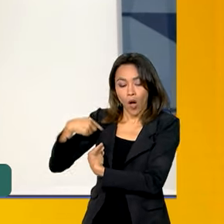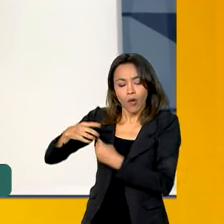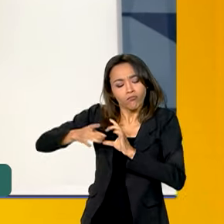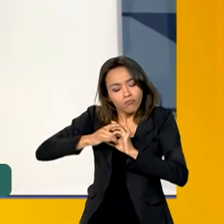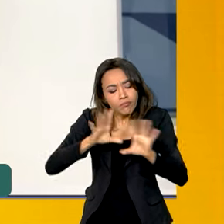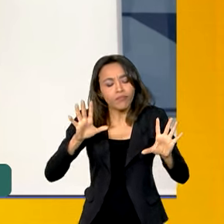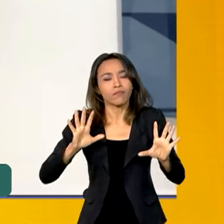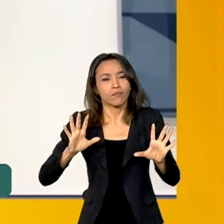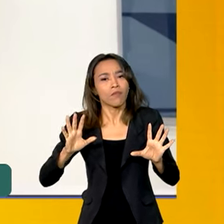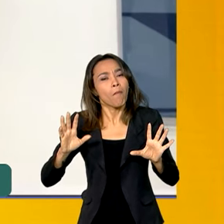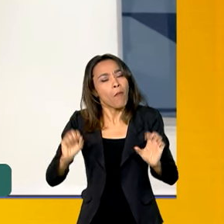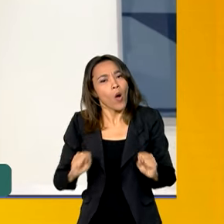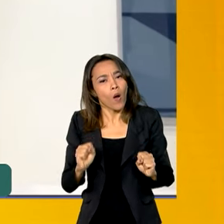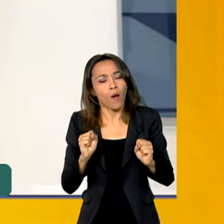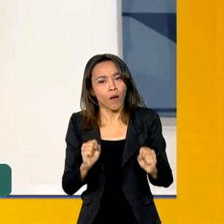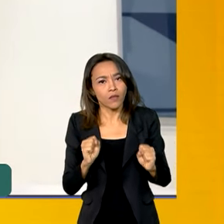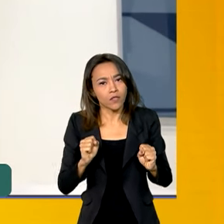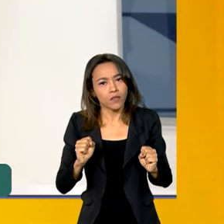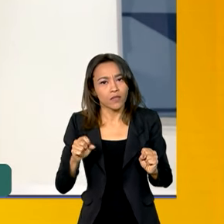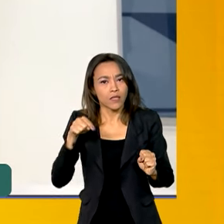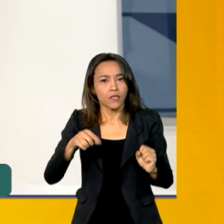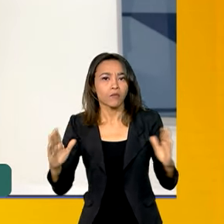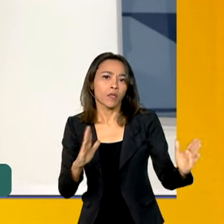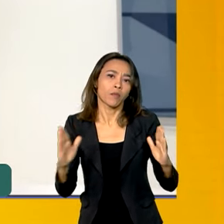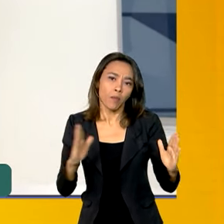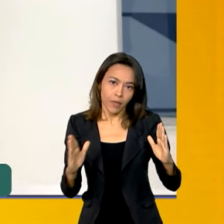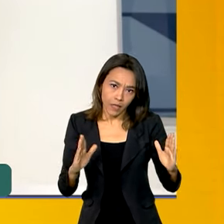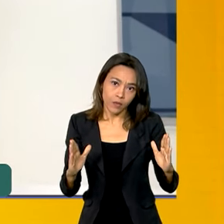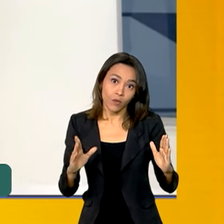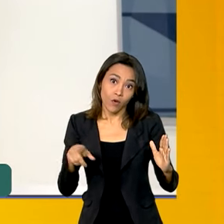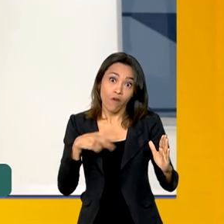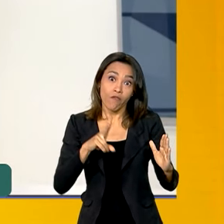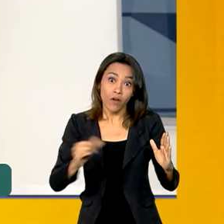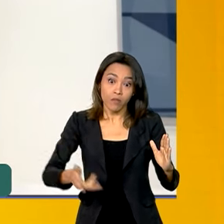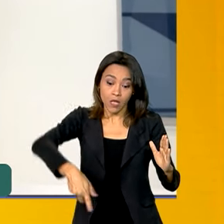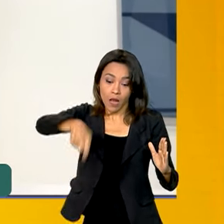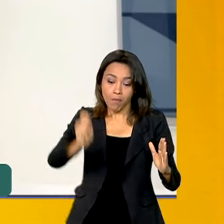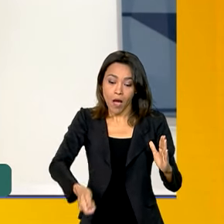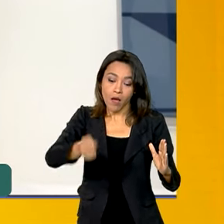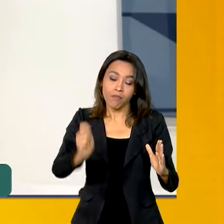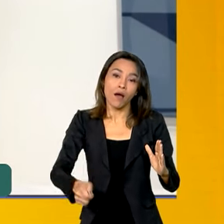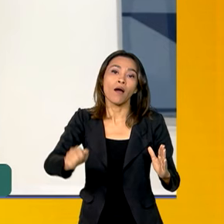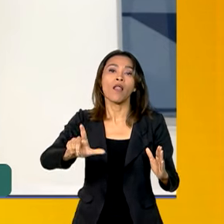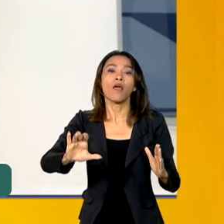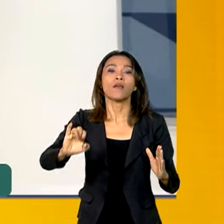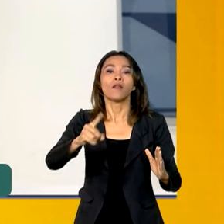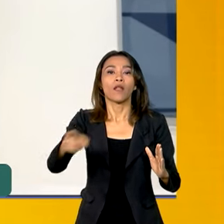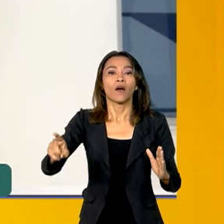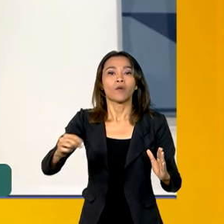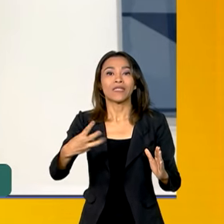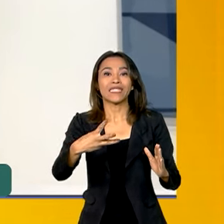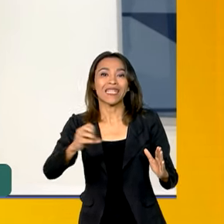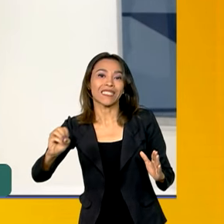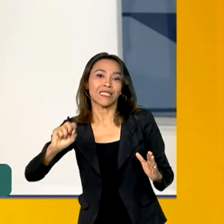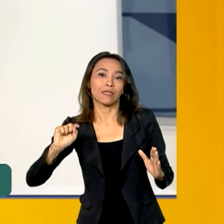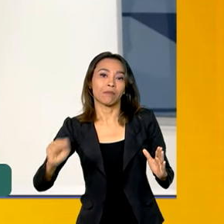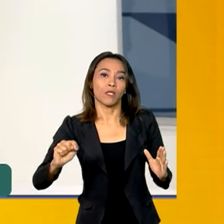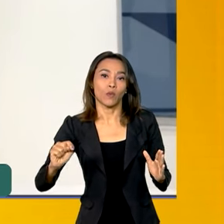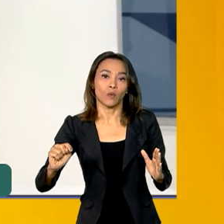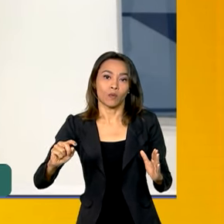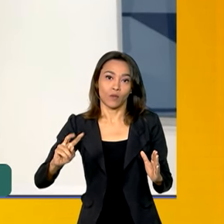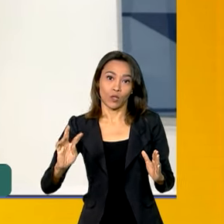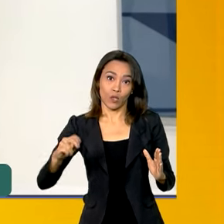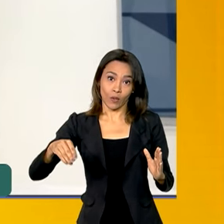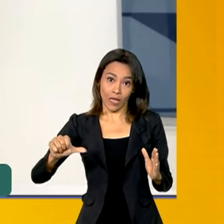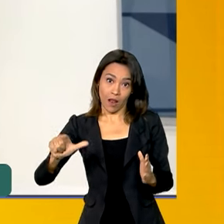nesse primeiro momento, nós temos intenção de fazer o leilão para importar 200 mil toneladas, mas é óbvio que o tamanho